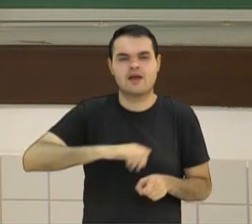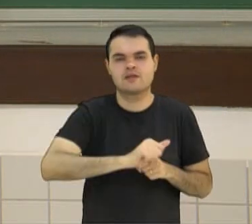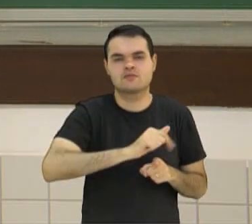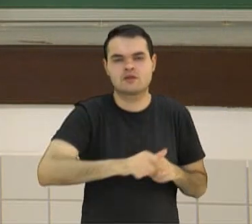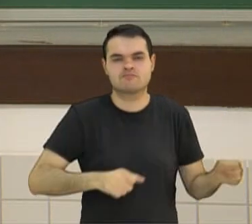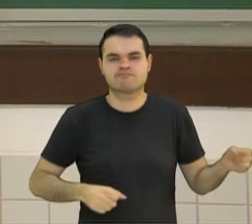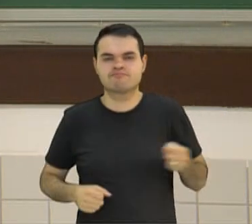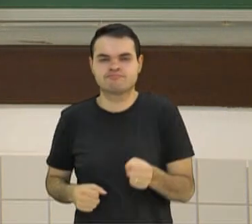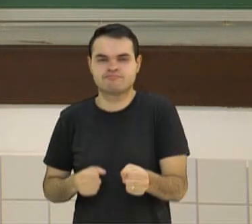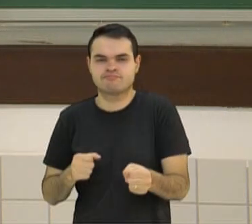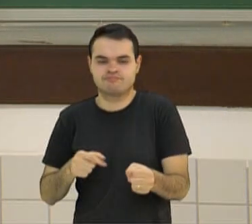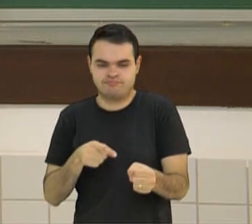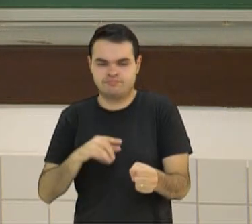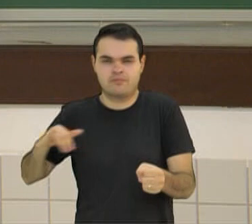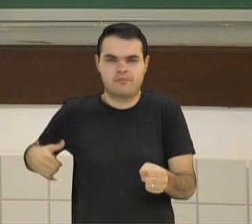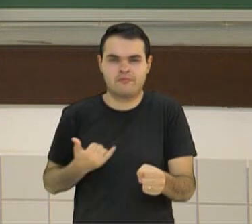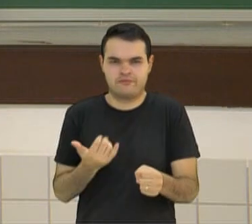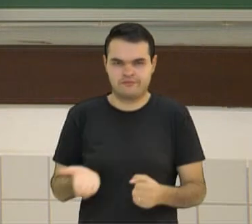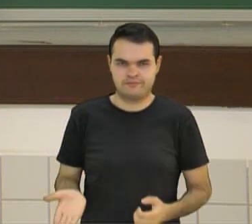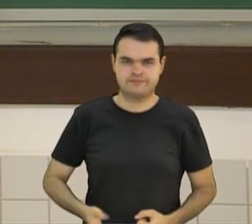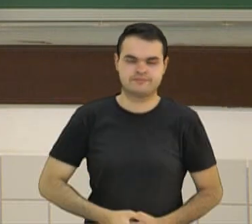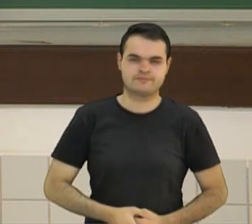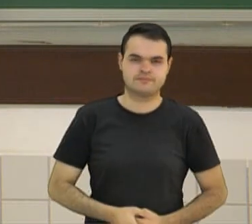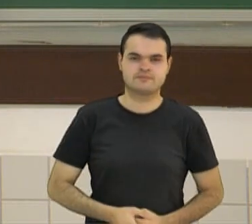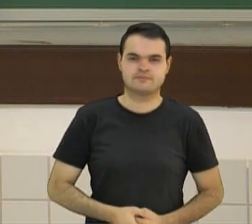exploradas por um terceiro.